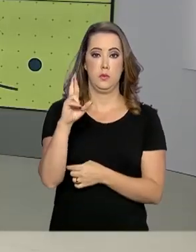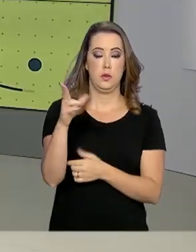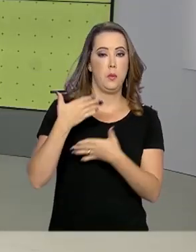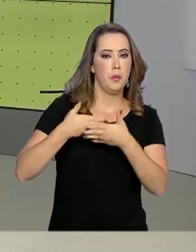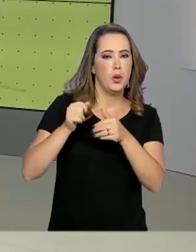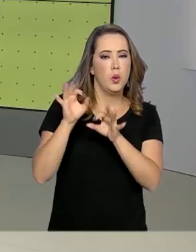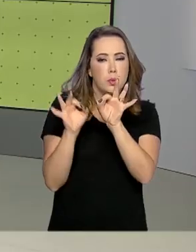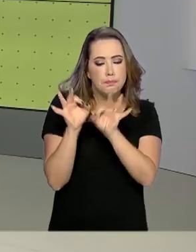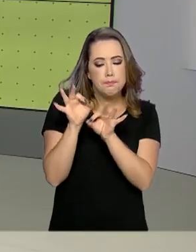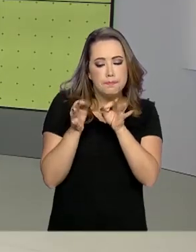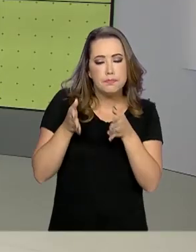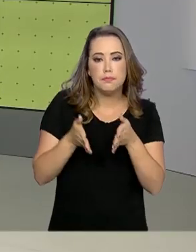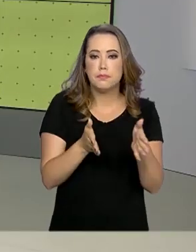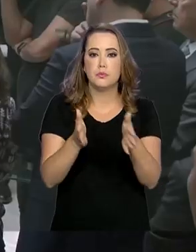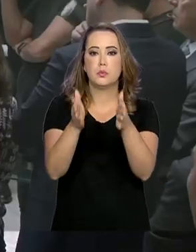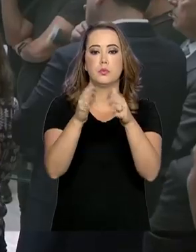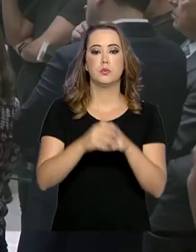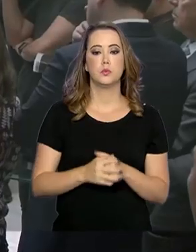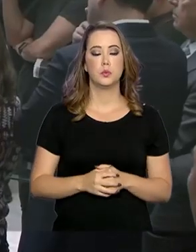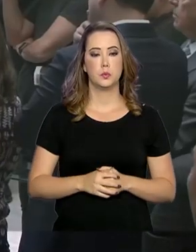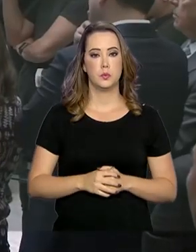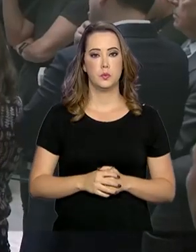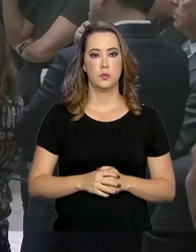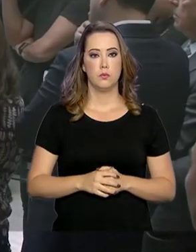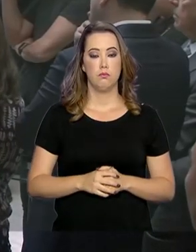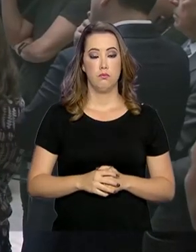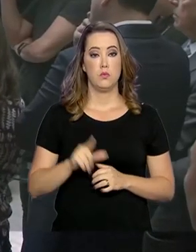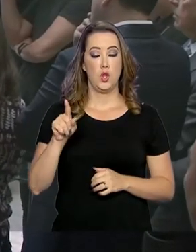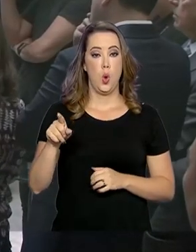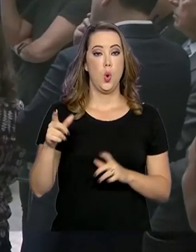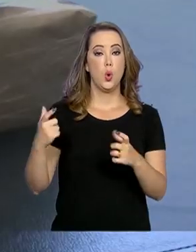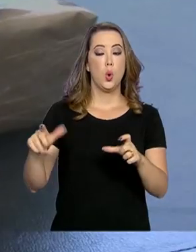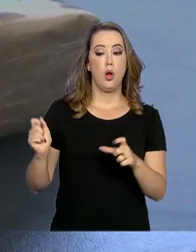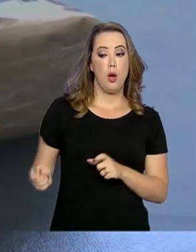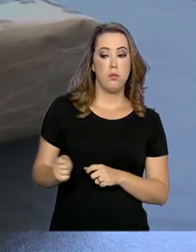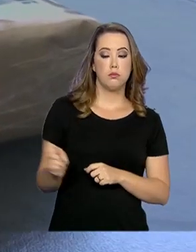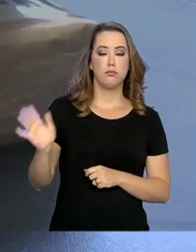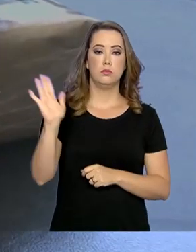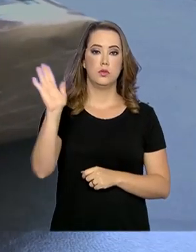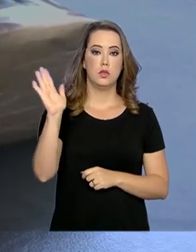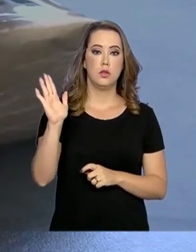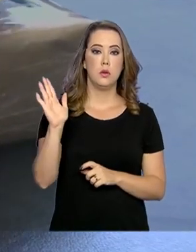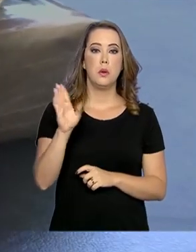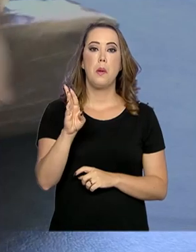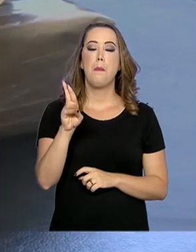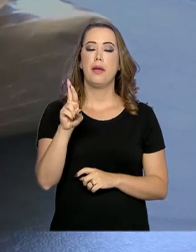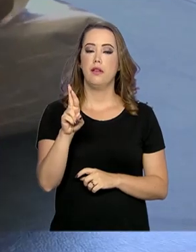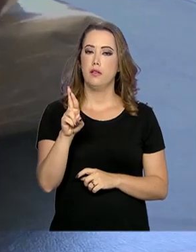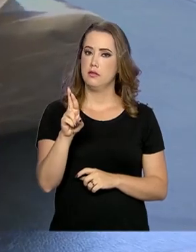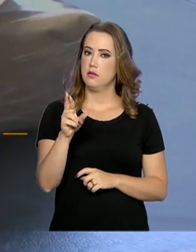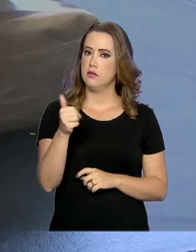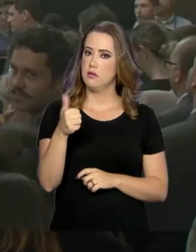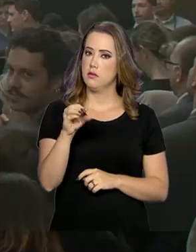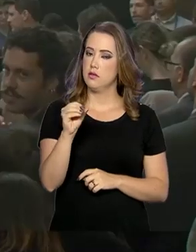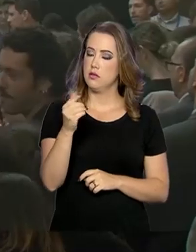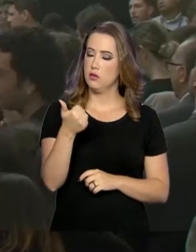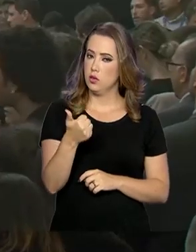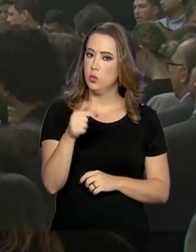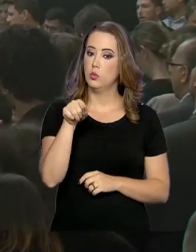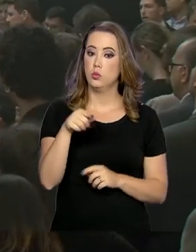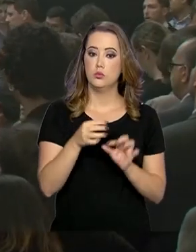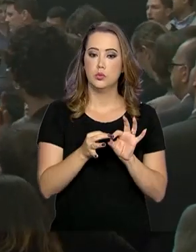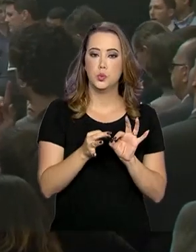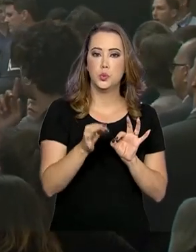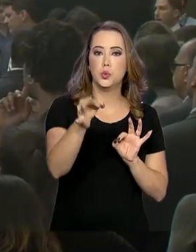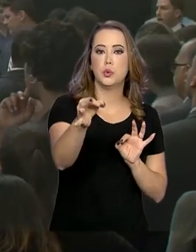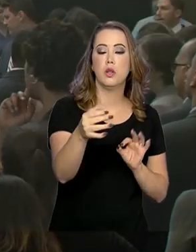melhorias na rodovia. O trecho leiloado da BR-101 em Santa Catarina tem 220 quilômetros.